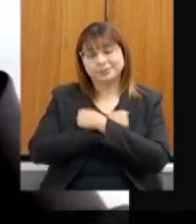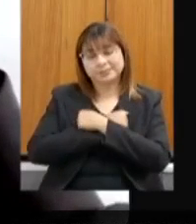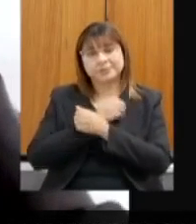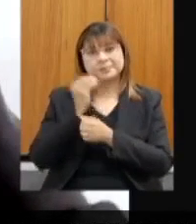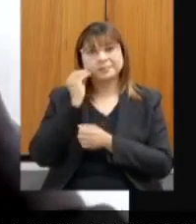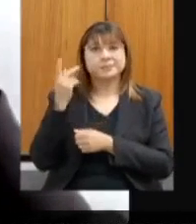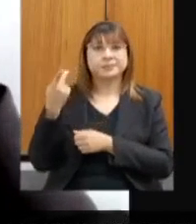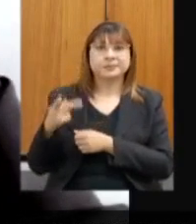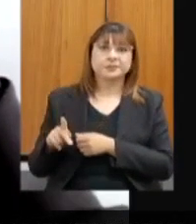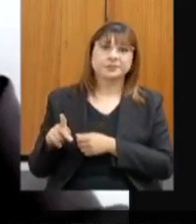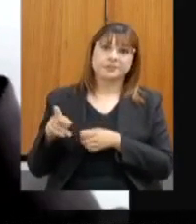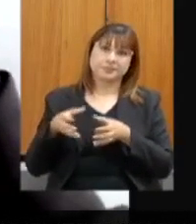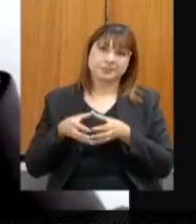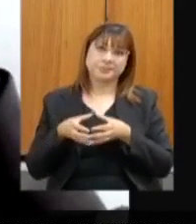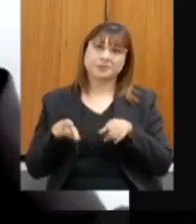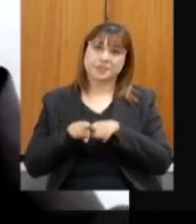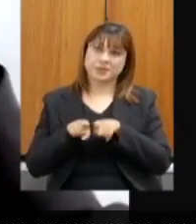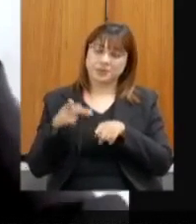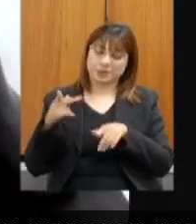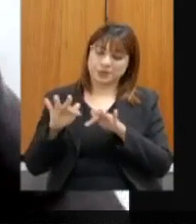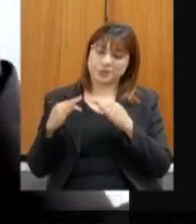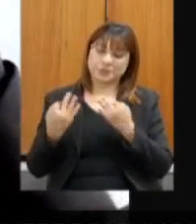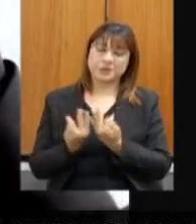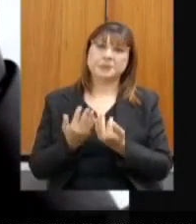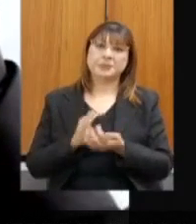equipe e, por que não, a sua família.